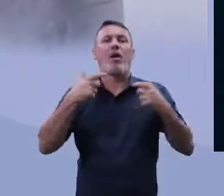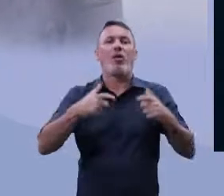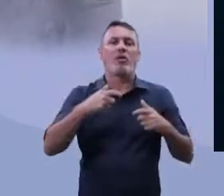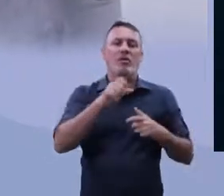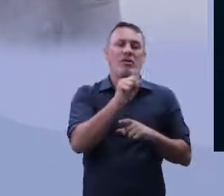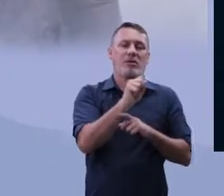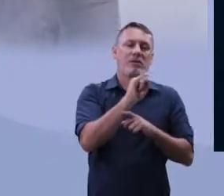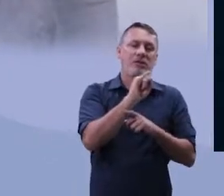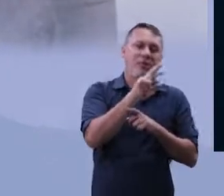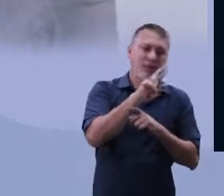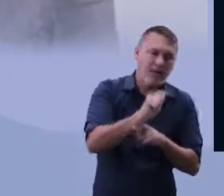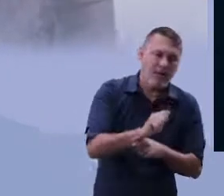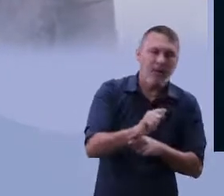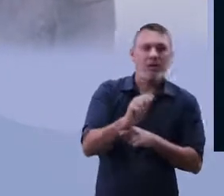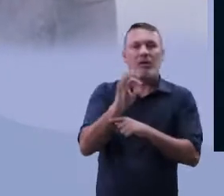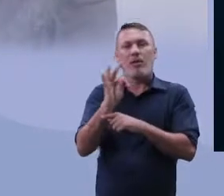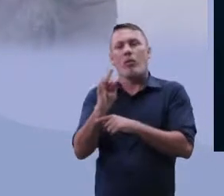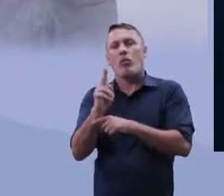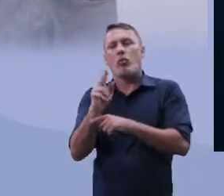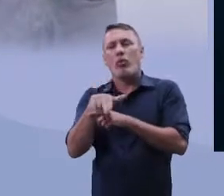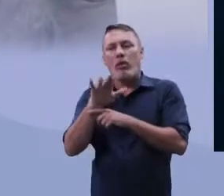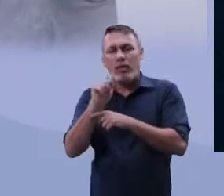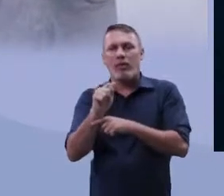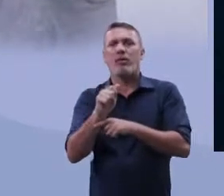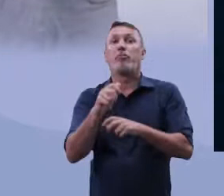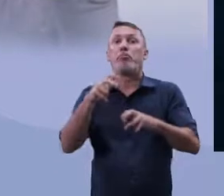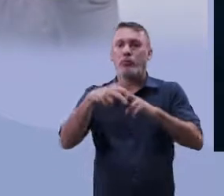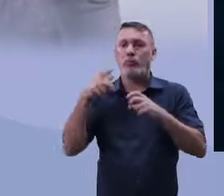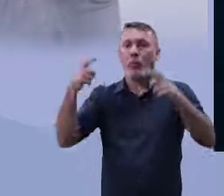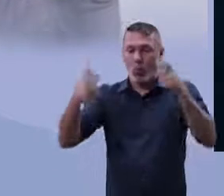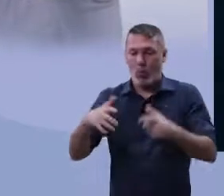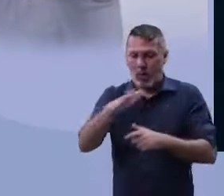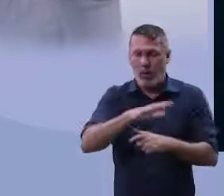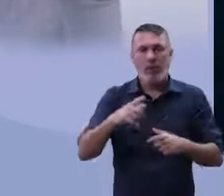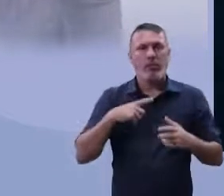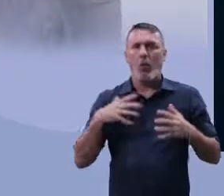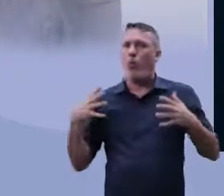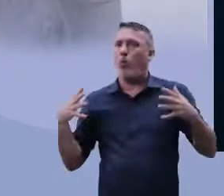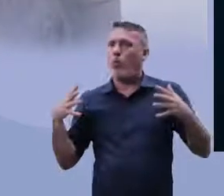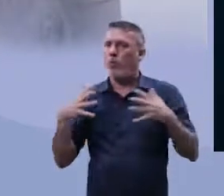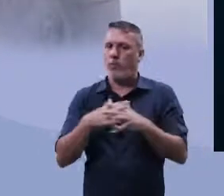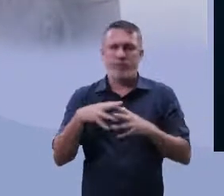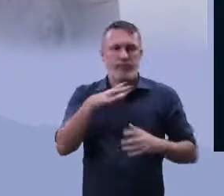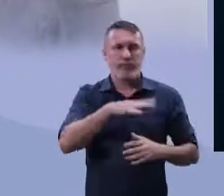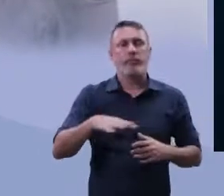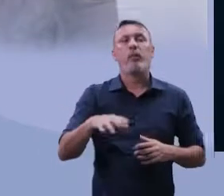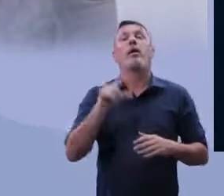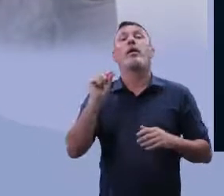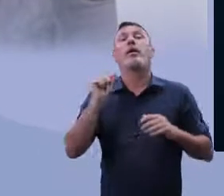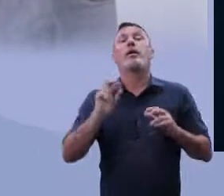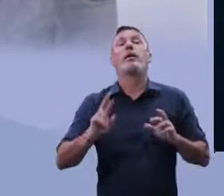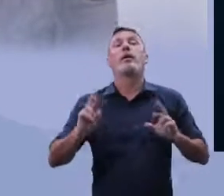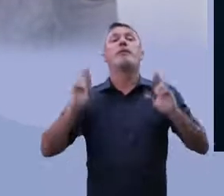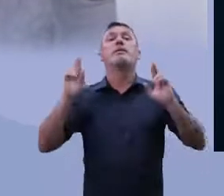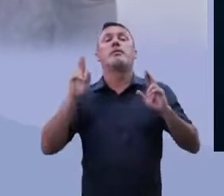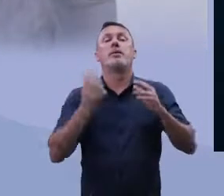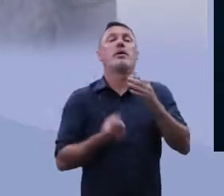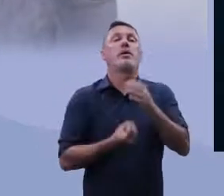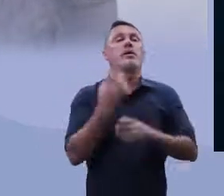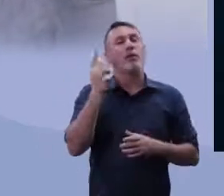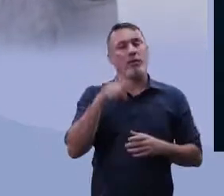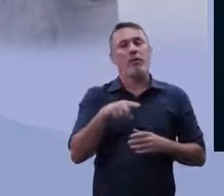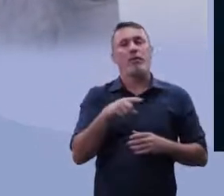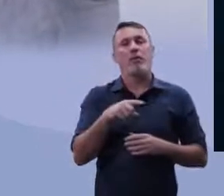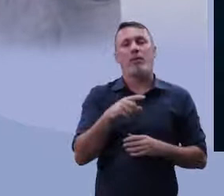E toda essa instabilidade, ela foi gerada pelo chamado Partido Trabalhista